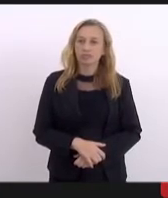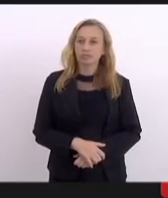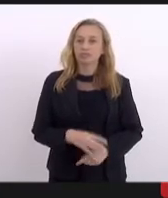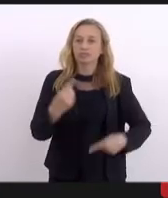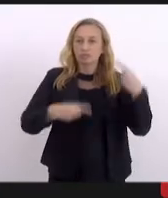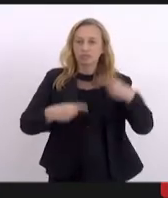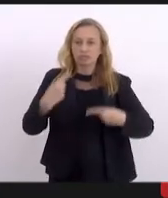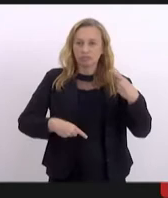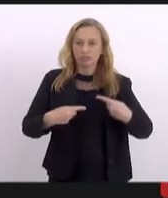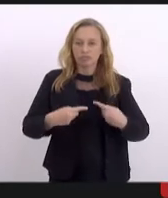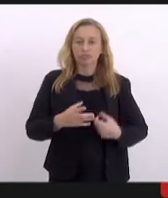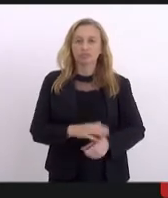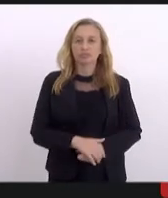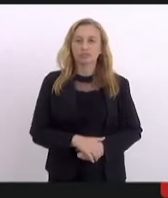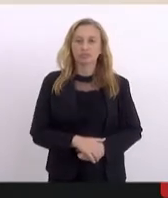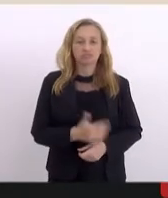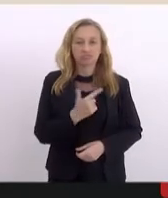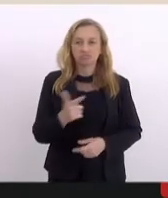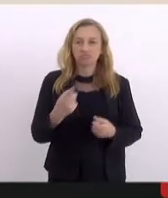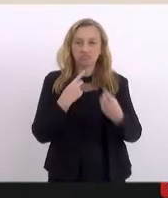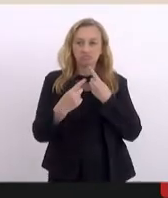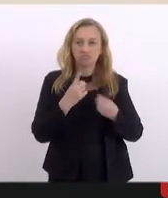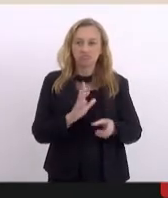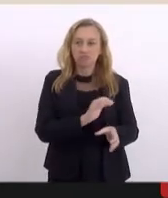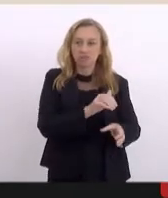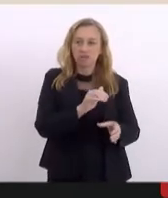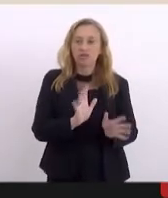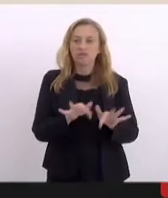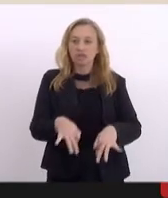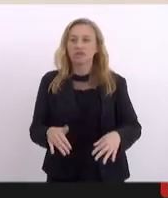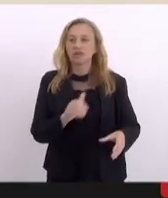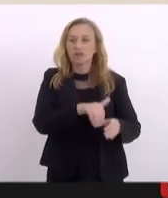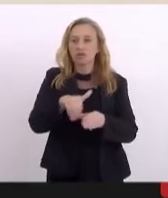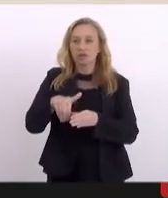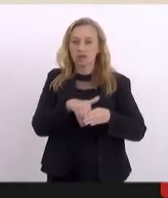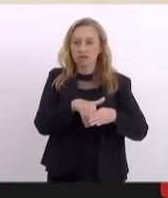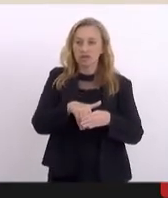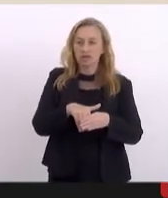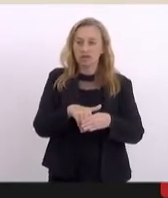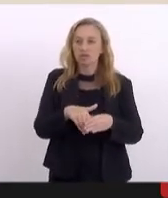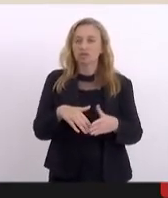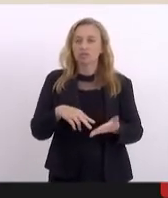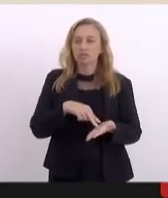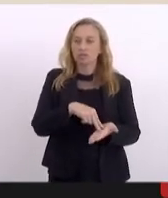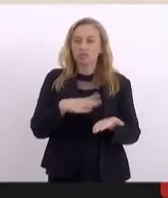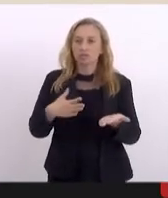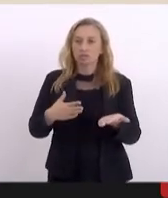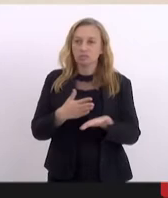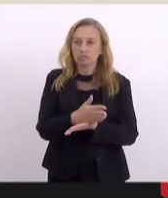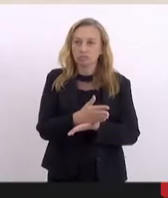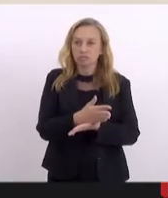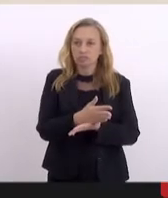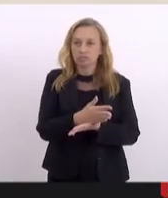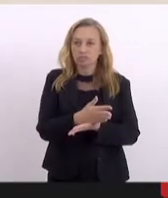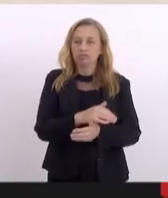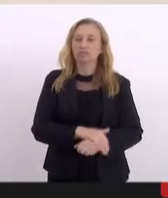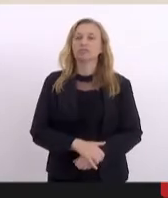Em discussão, não havendo o que querer discutir, encerrada a discussão, a votação, os senhores que aprovam, permanecem como estão.